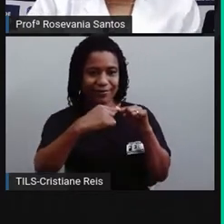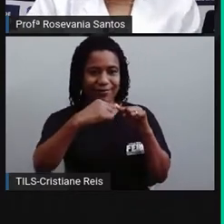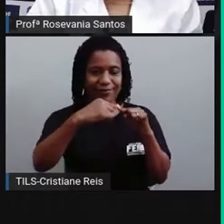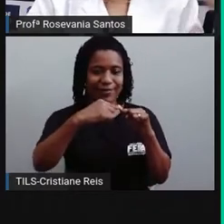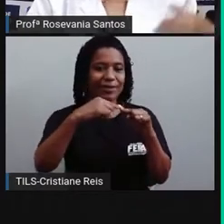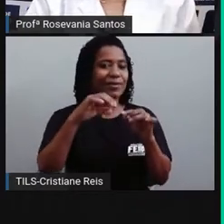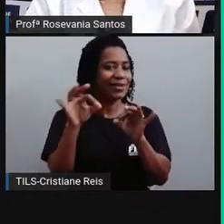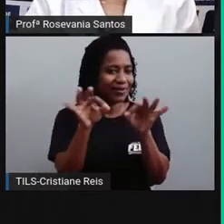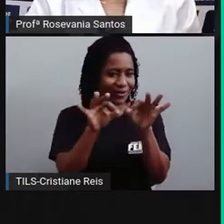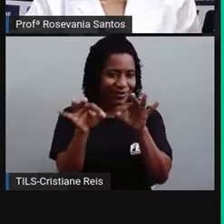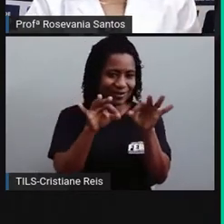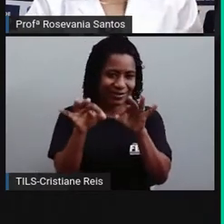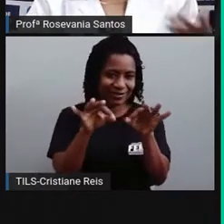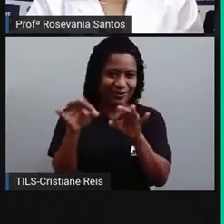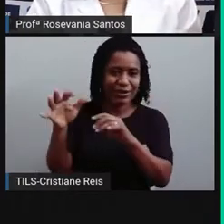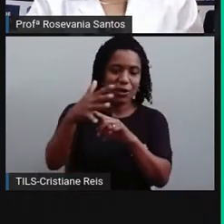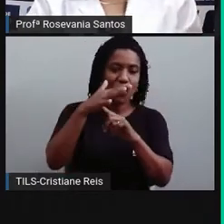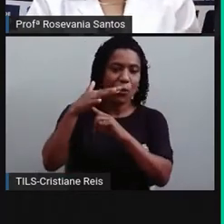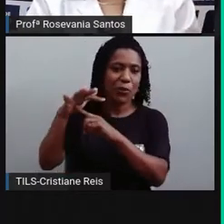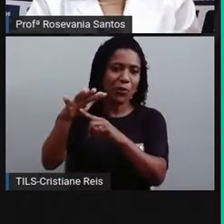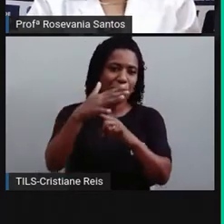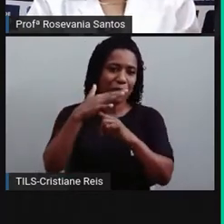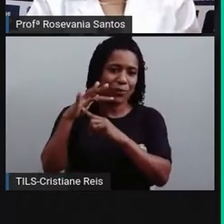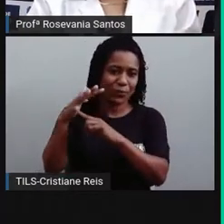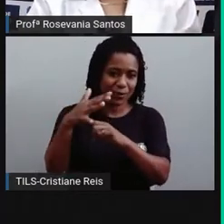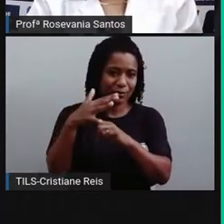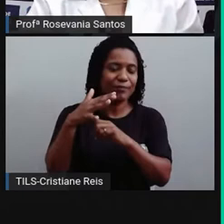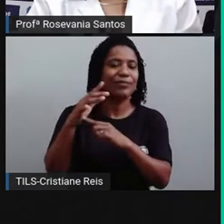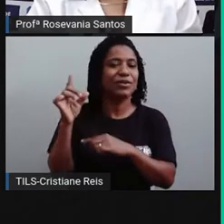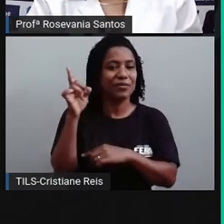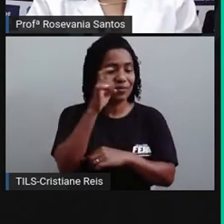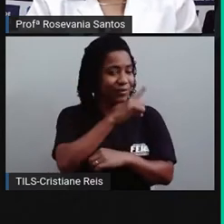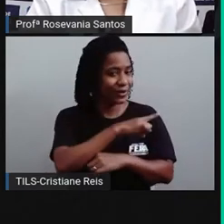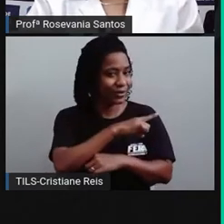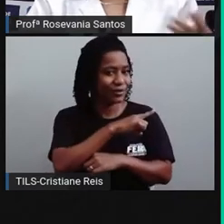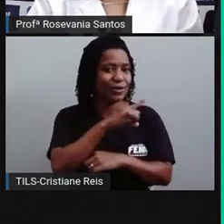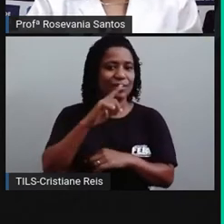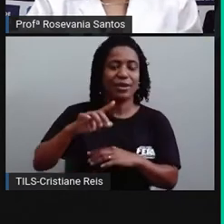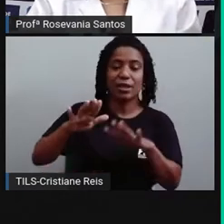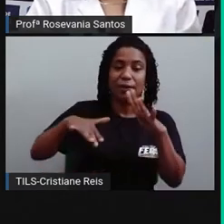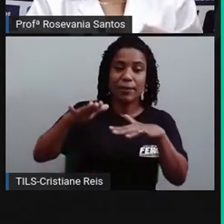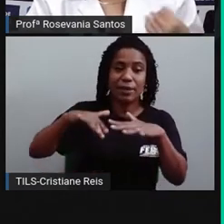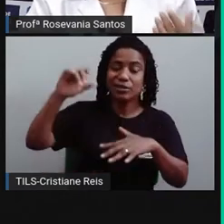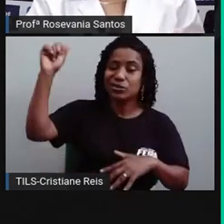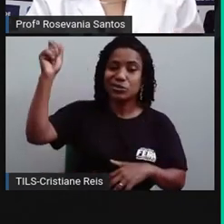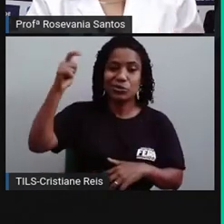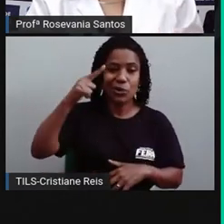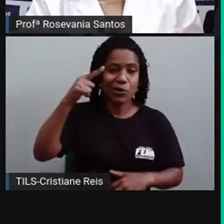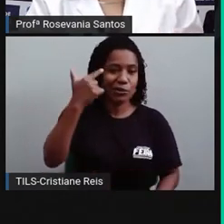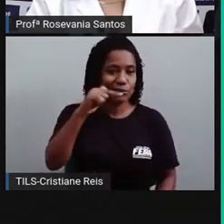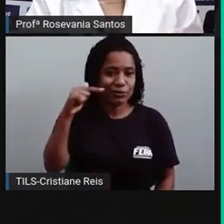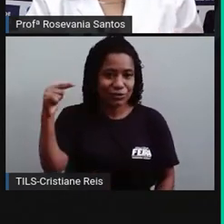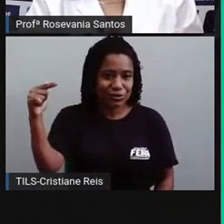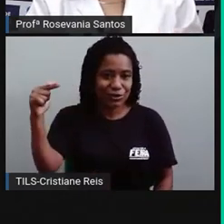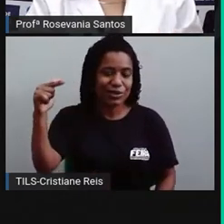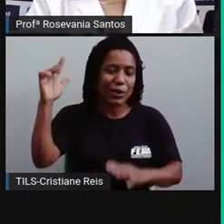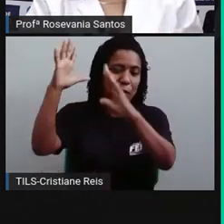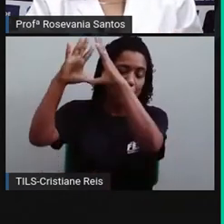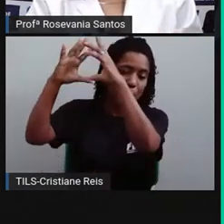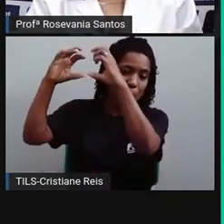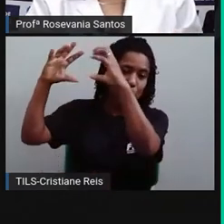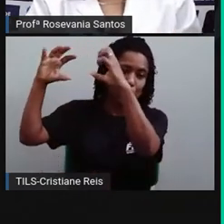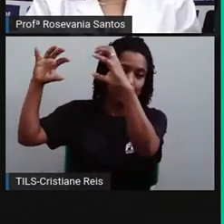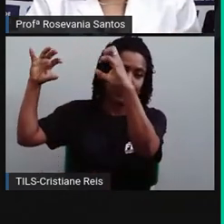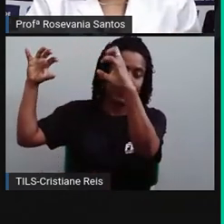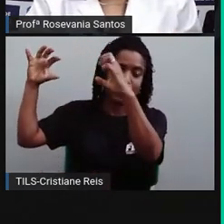compensação, tinha todas essas complicações aí, né? Do dia nublado, da noite, da posição do sol, a